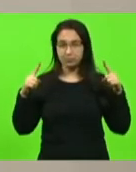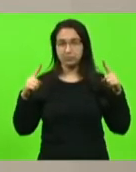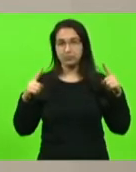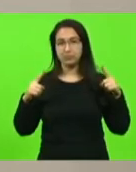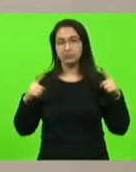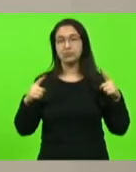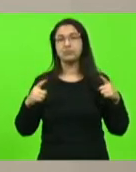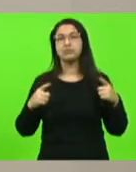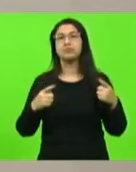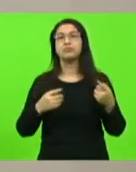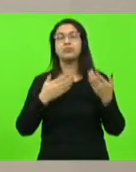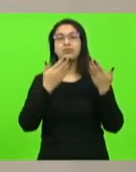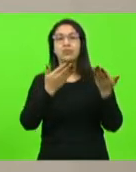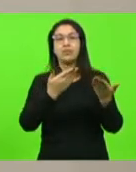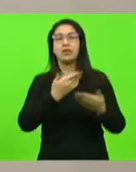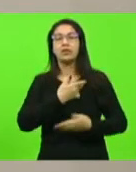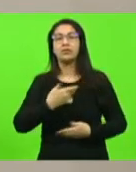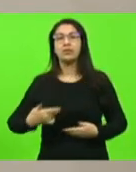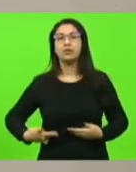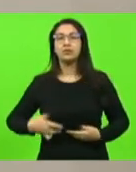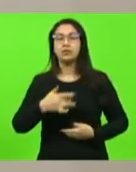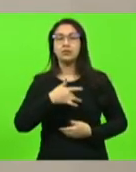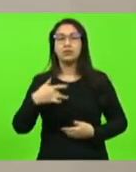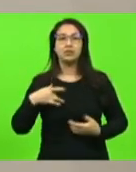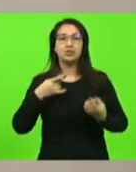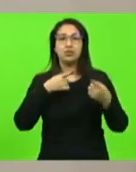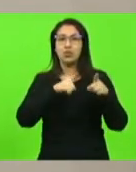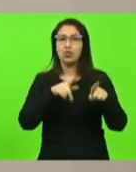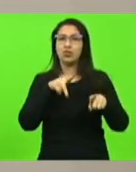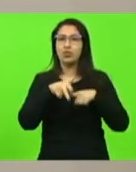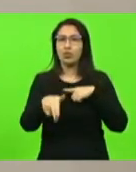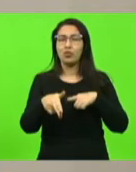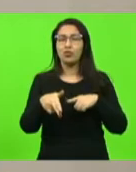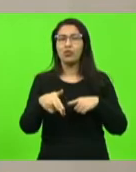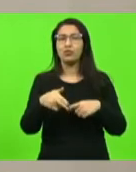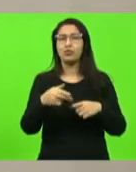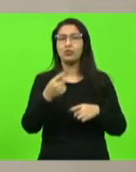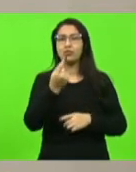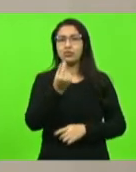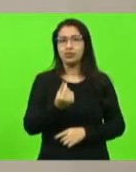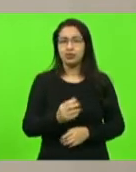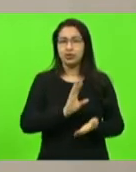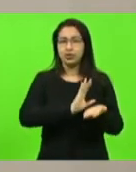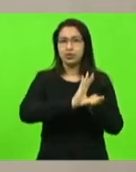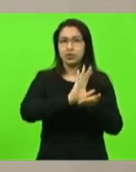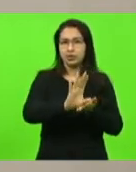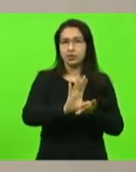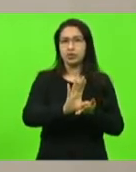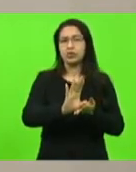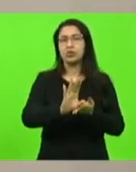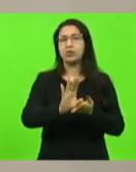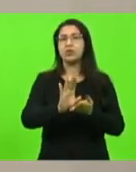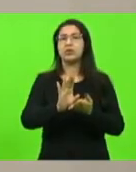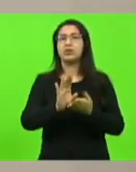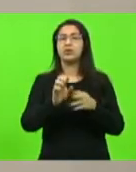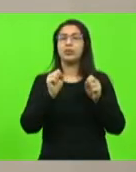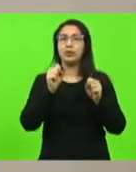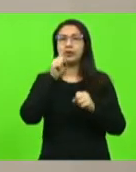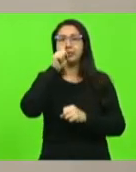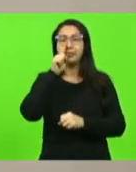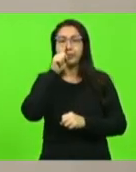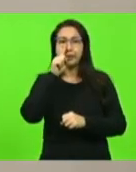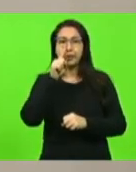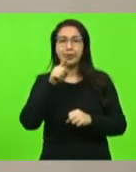manifestando ao ministro da Saúde contrariedade ao corte de verbas que tem ameaçado as atividades do Instituto de Pesquisas Energéticas